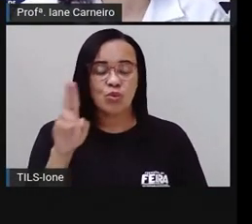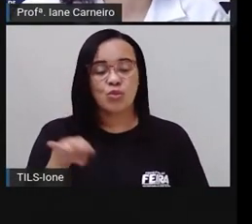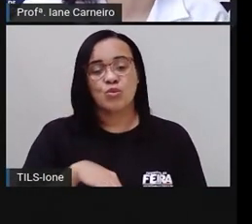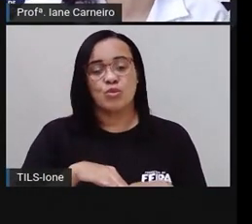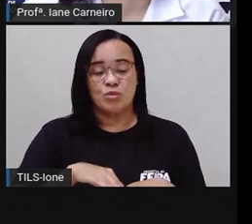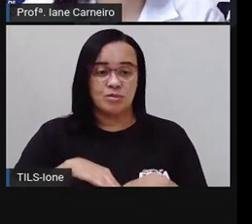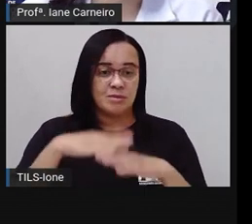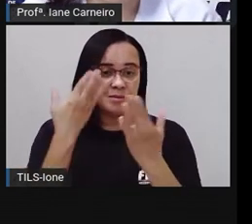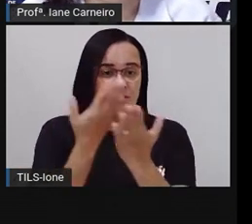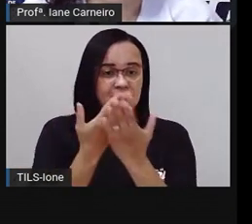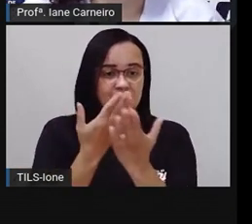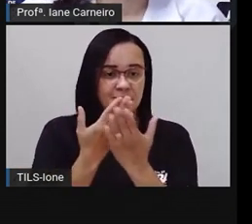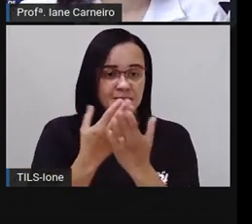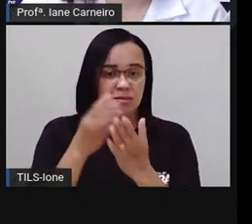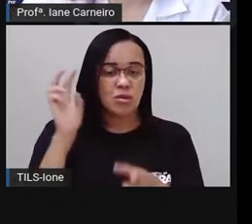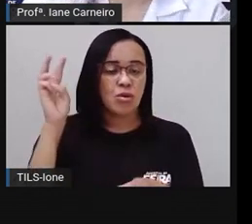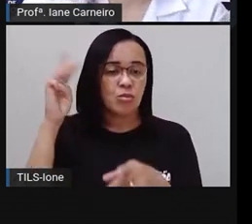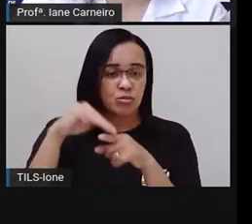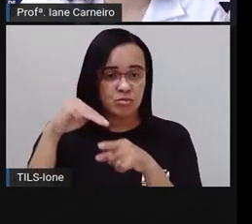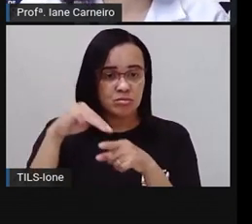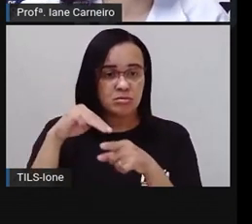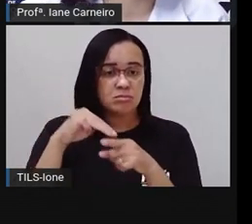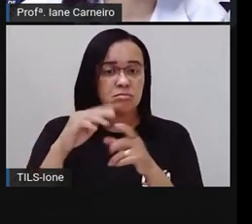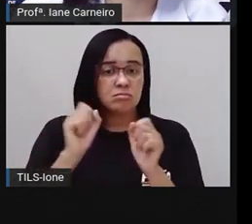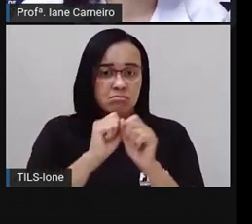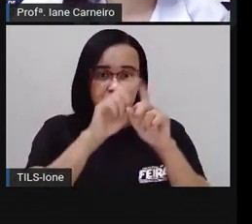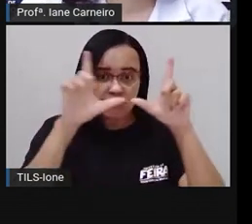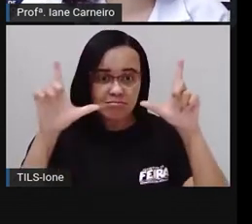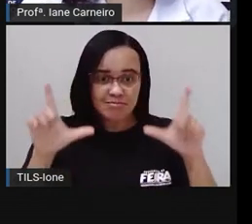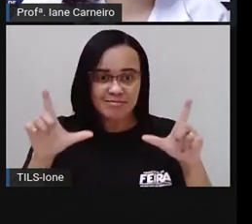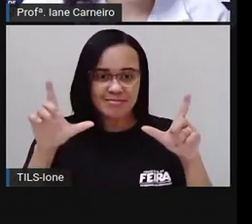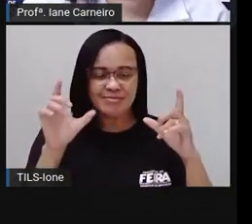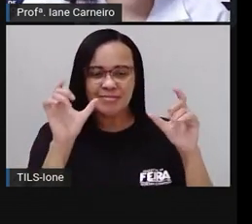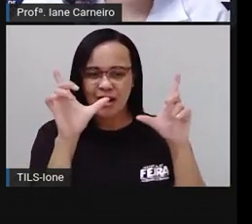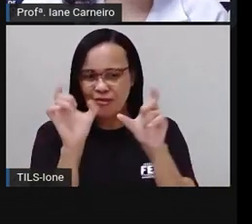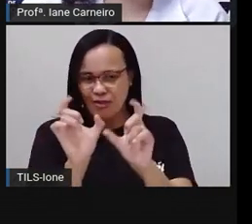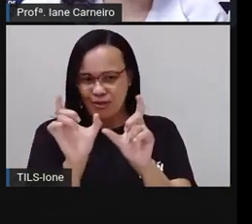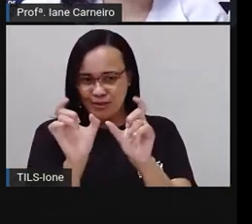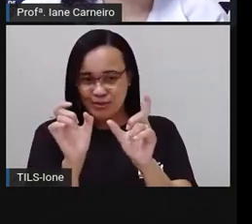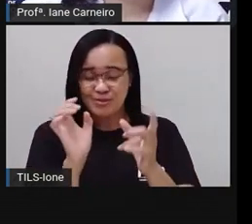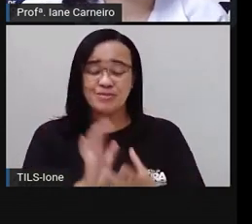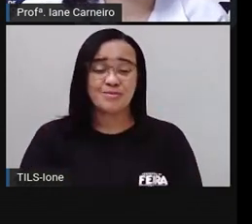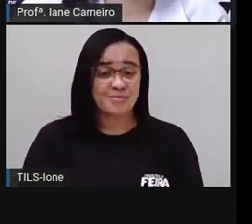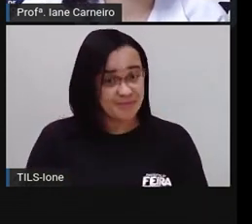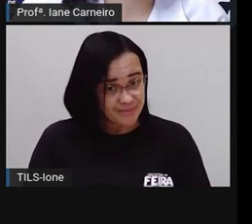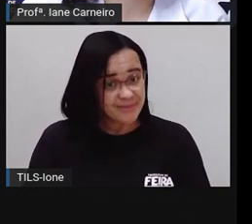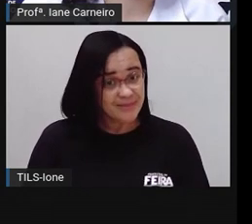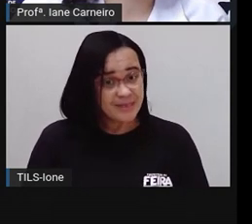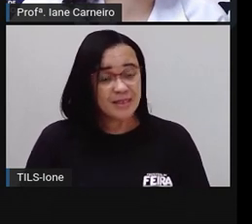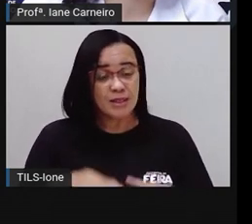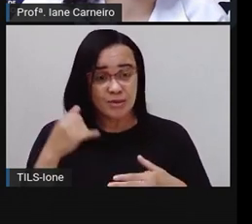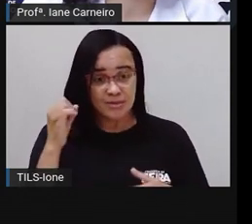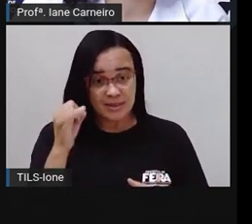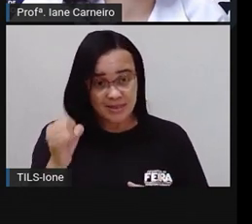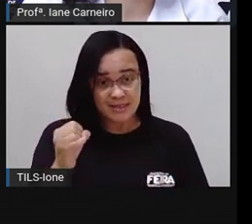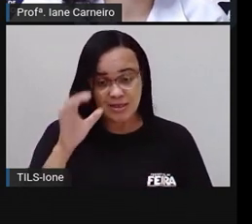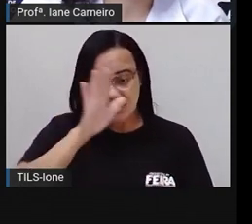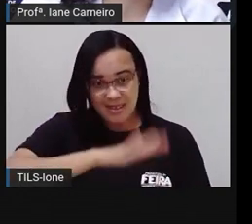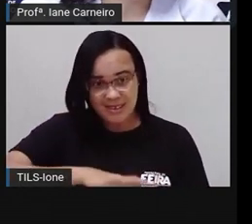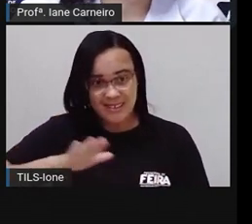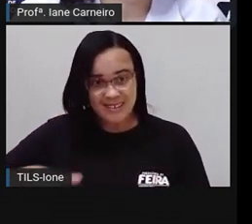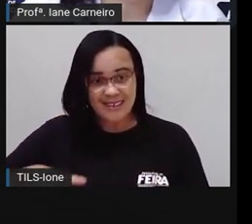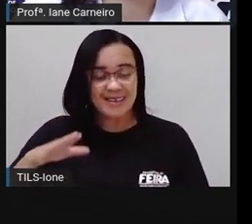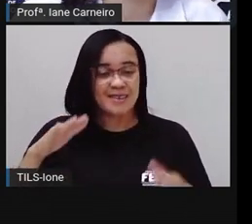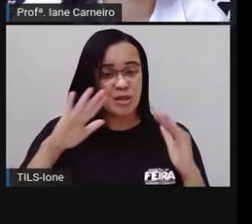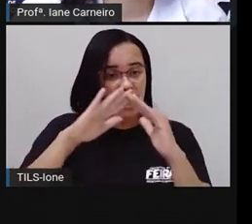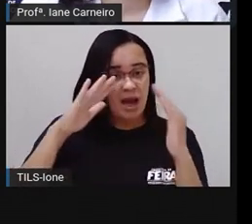Municipal Doutor Noide Cerqueira. E aí apareceu essa foto, né? Então, se uma criança, ela mora aqui nesse lugarzinho onde a